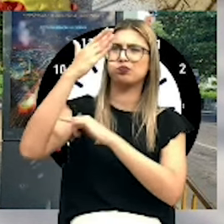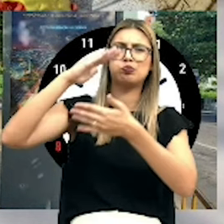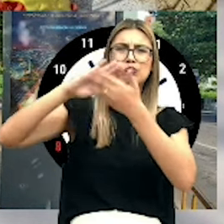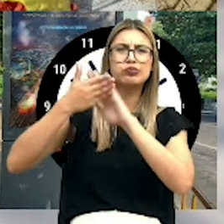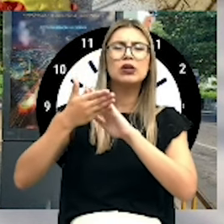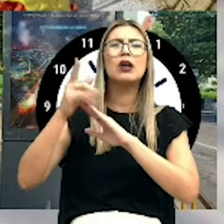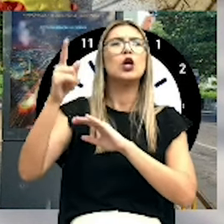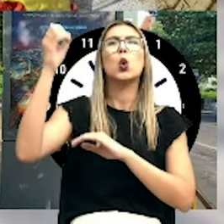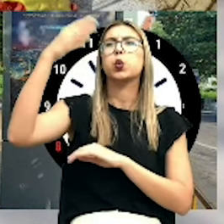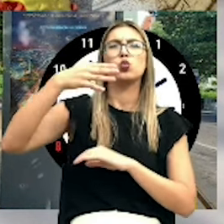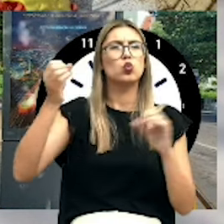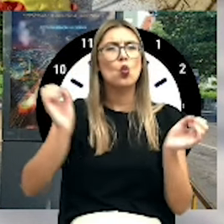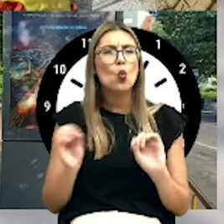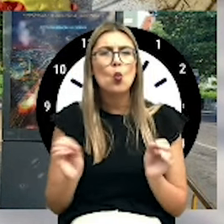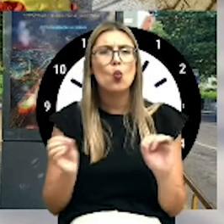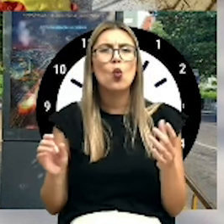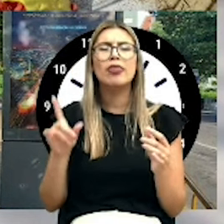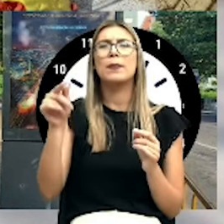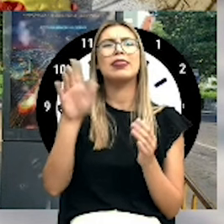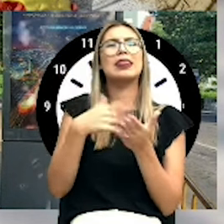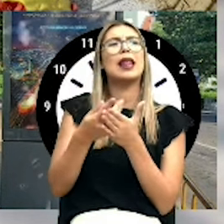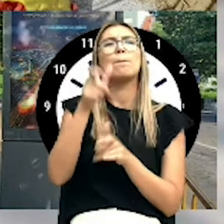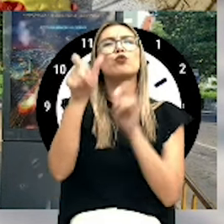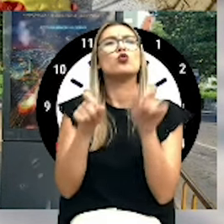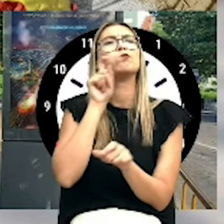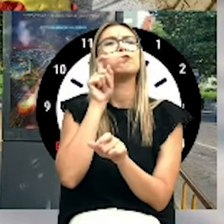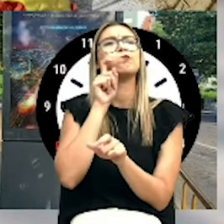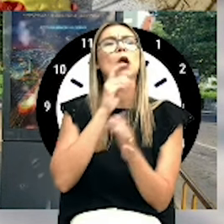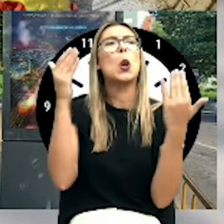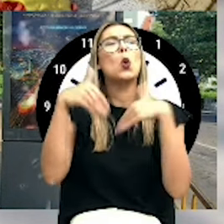que ainda por cima não têm iluminação e que não garantem a segurança das pessoas à noite.